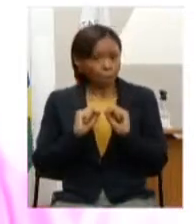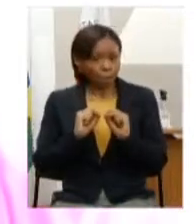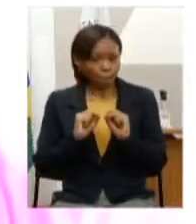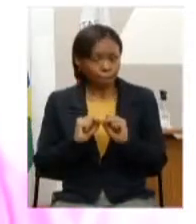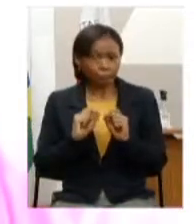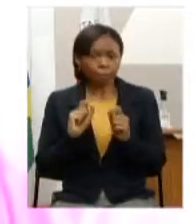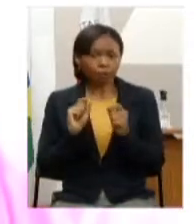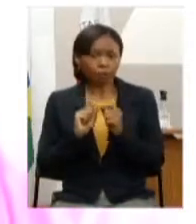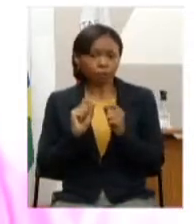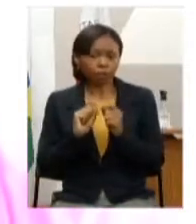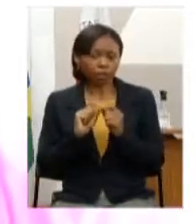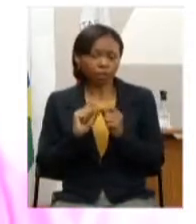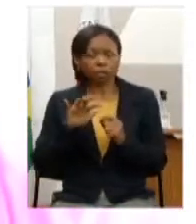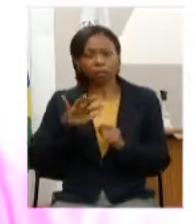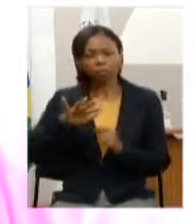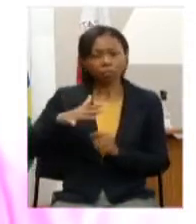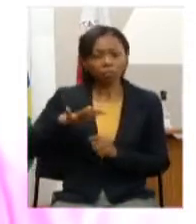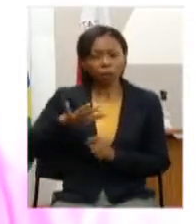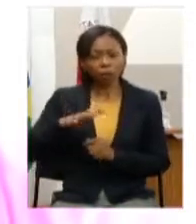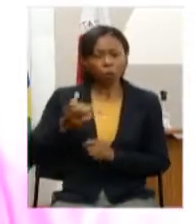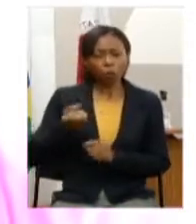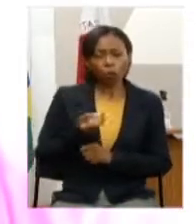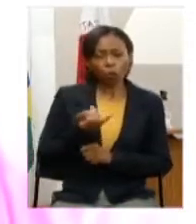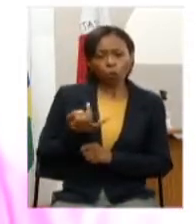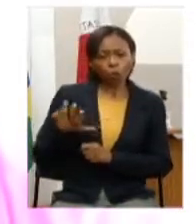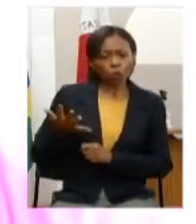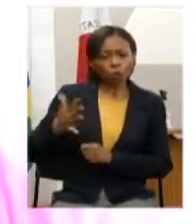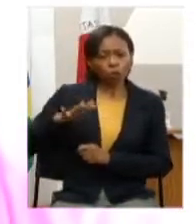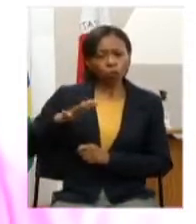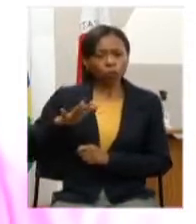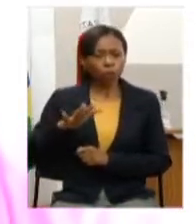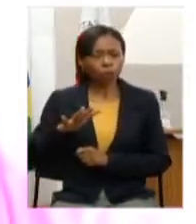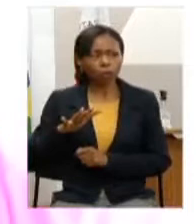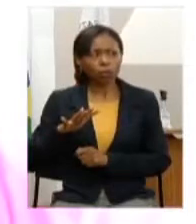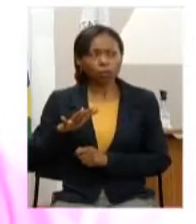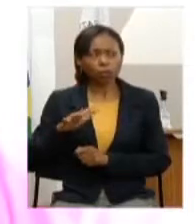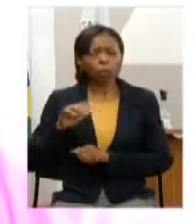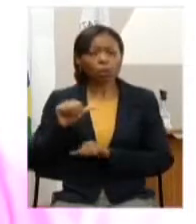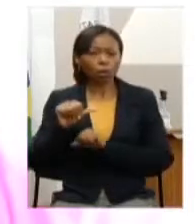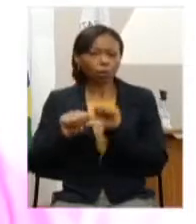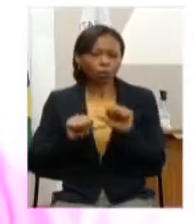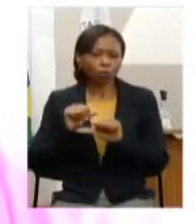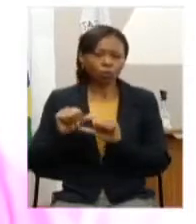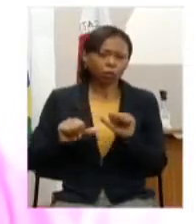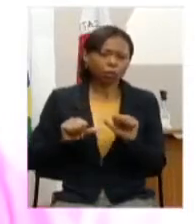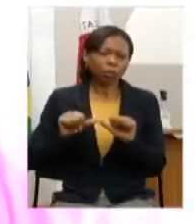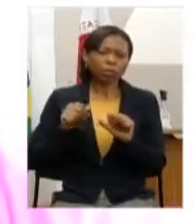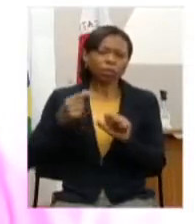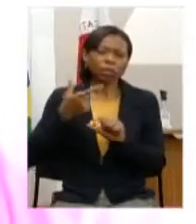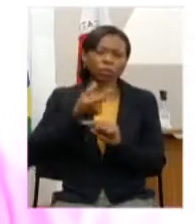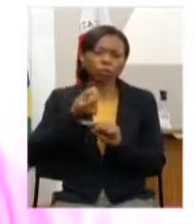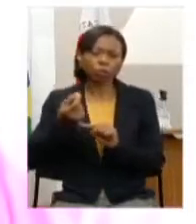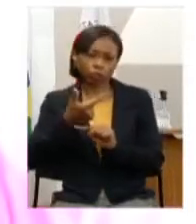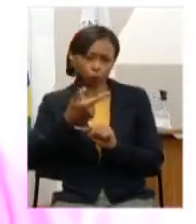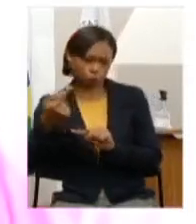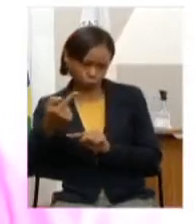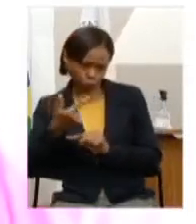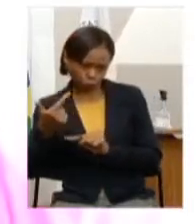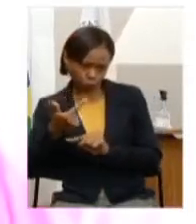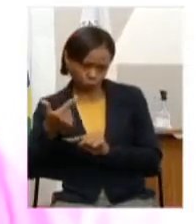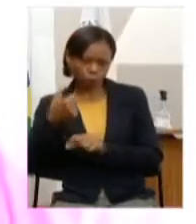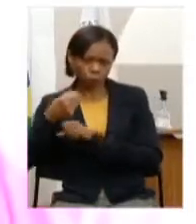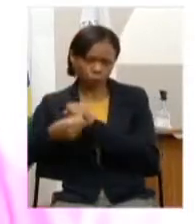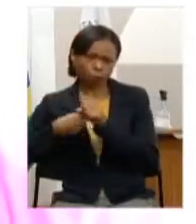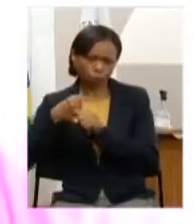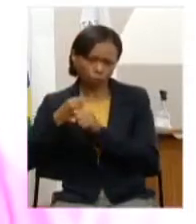número razoável e aí para permitir inclusive avaliações a partir de 2022 então não tem